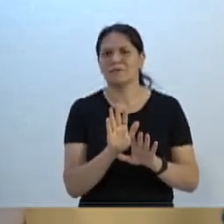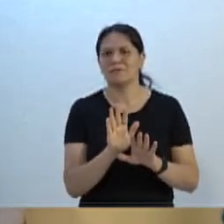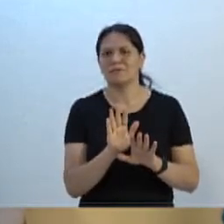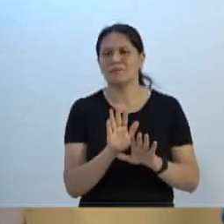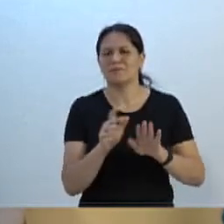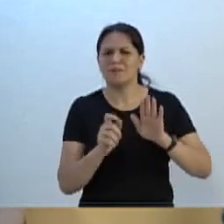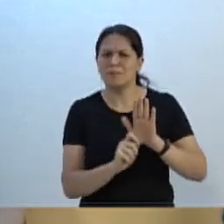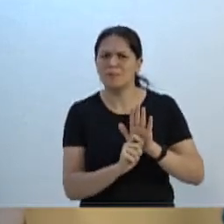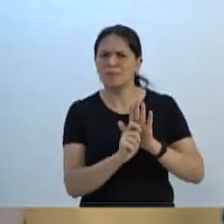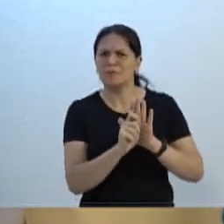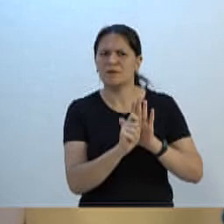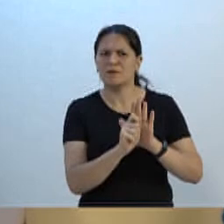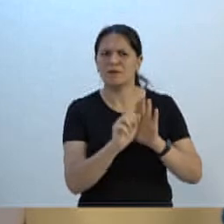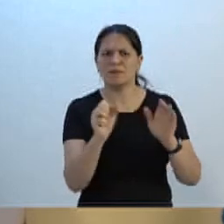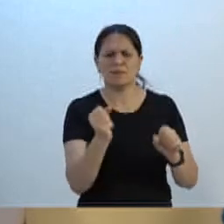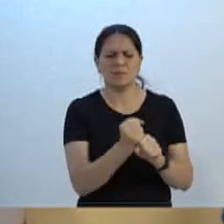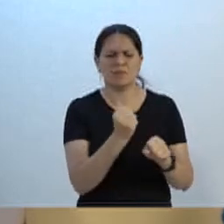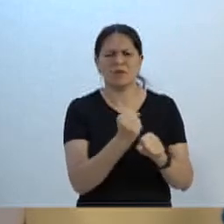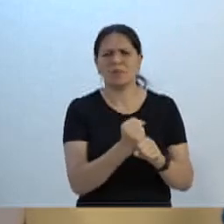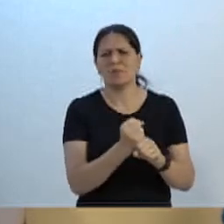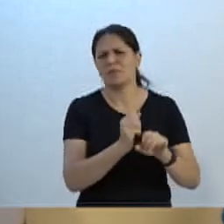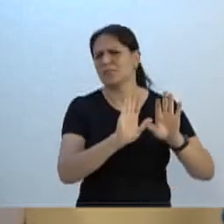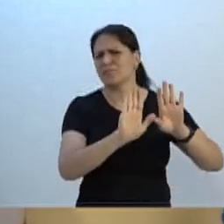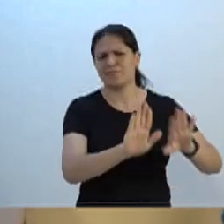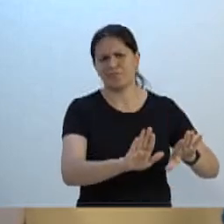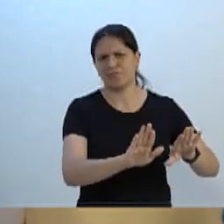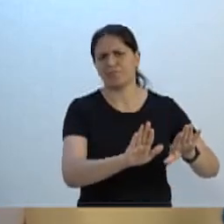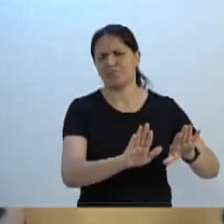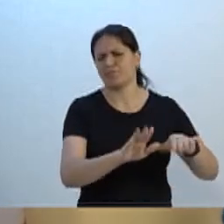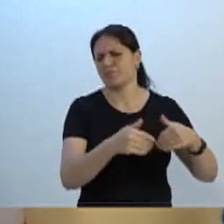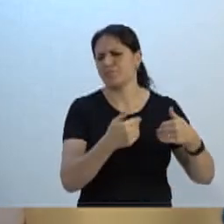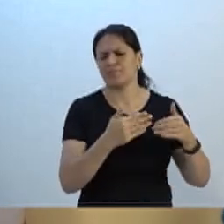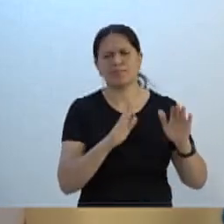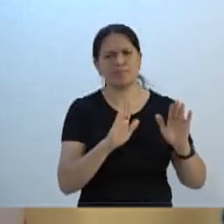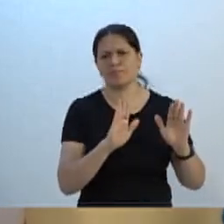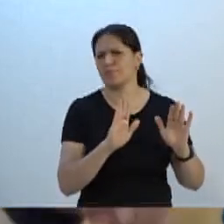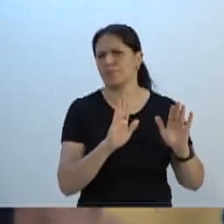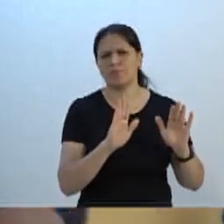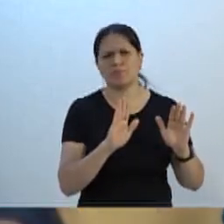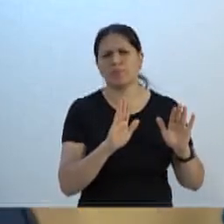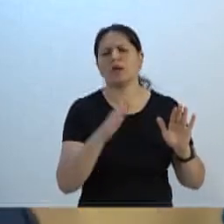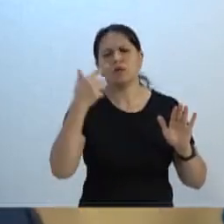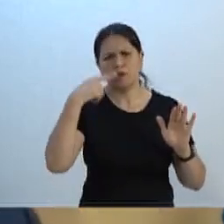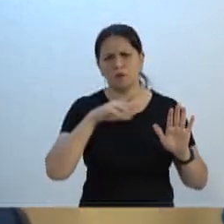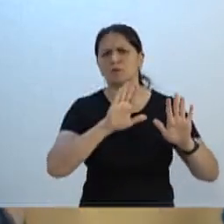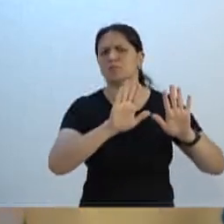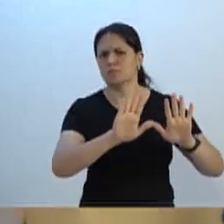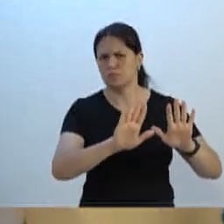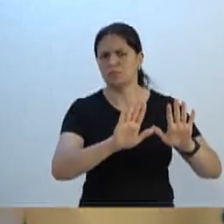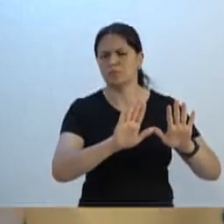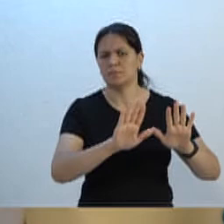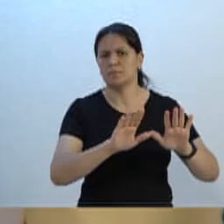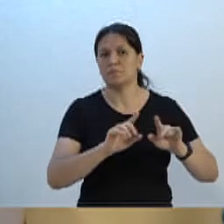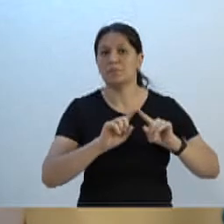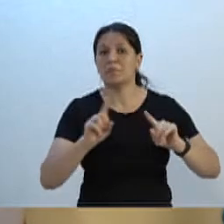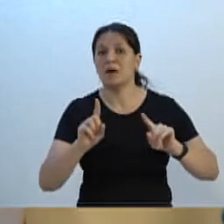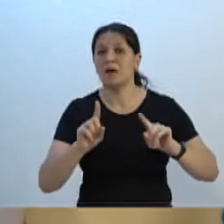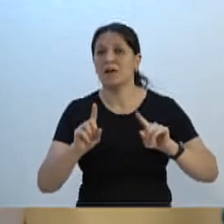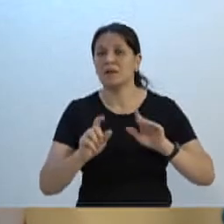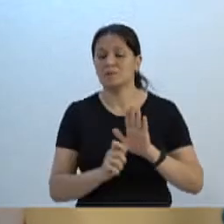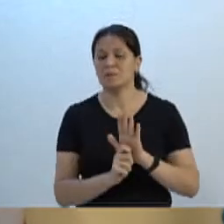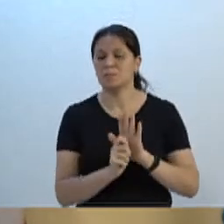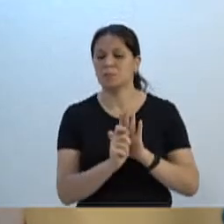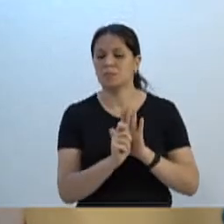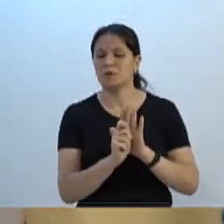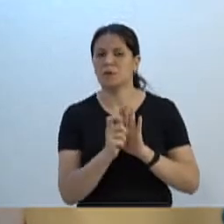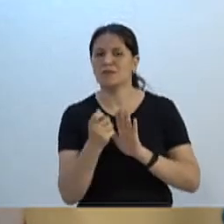investimento investimento na obra é estático. Evidentemente que ele tem alcance. O investimento na